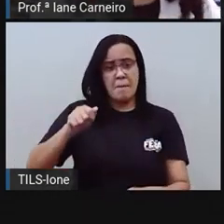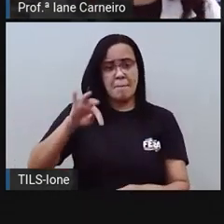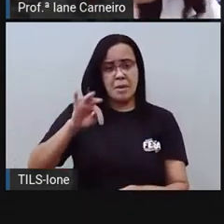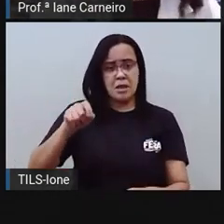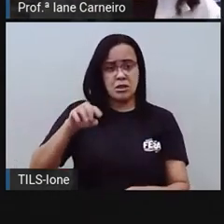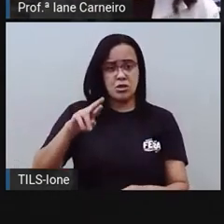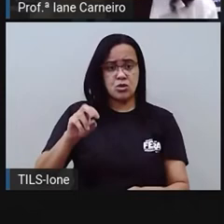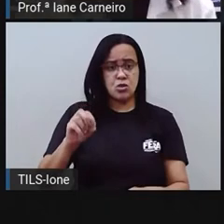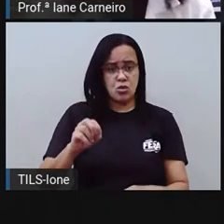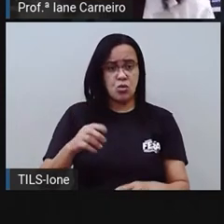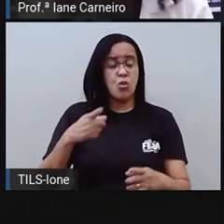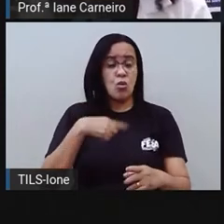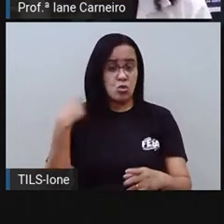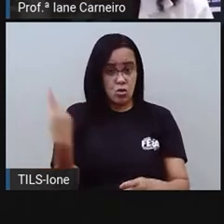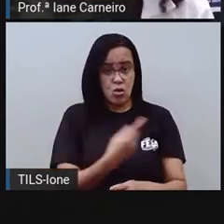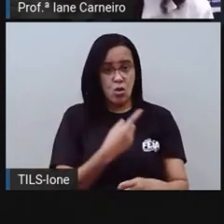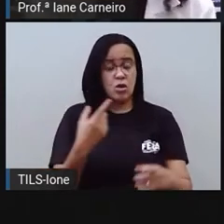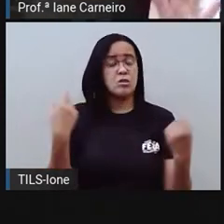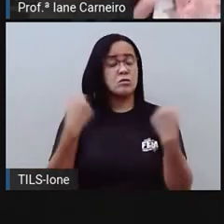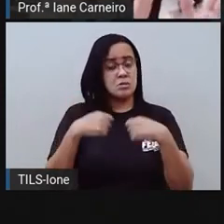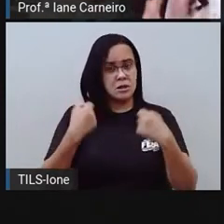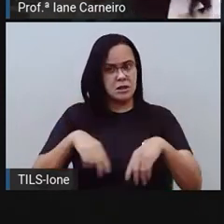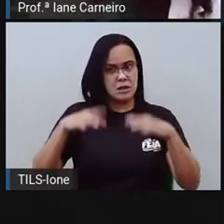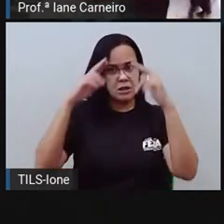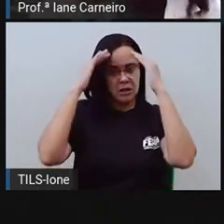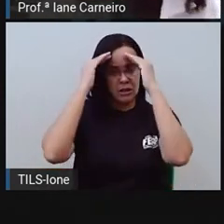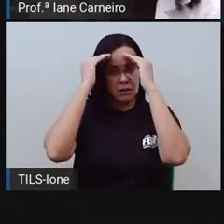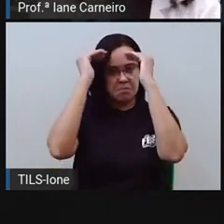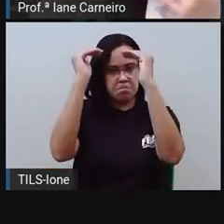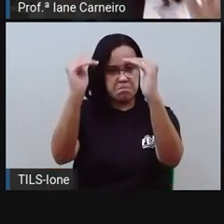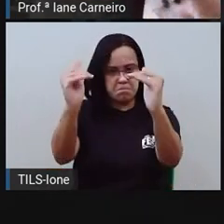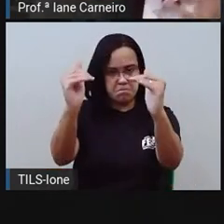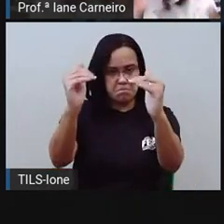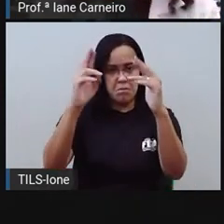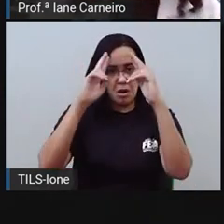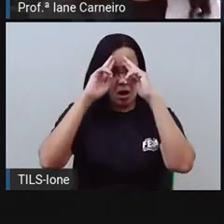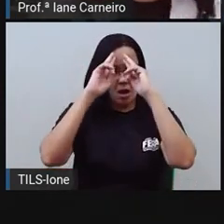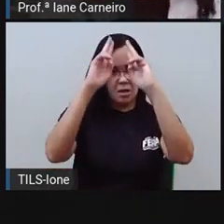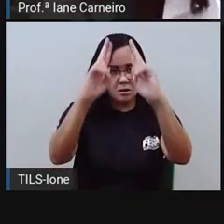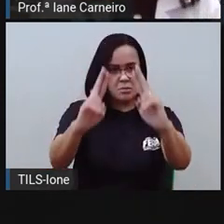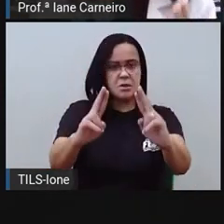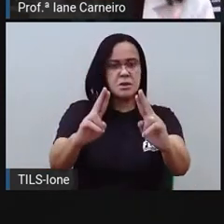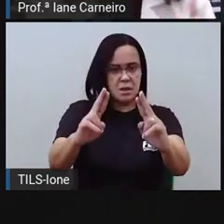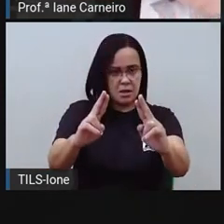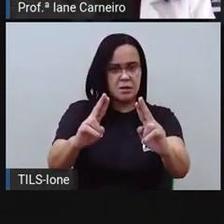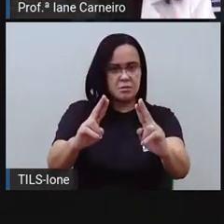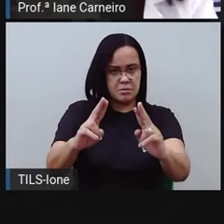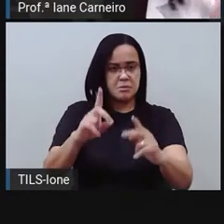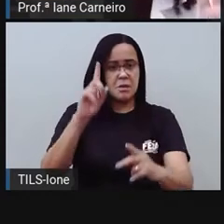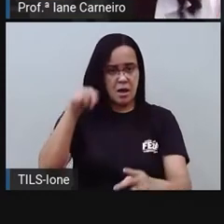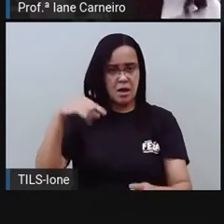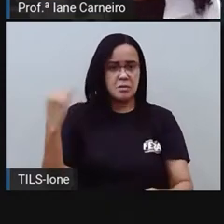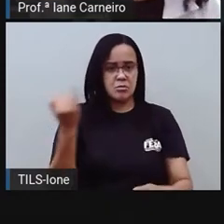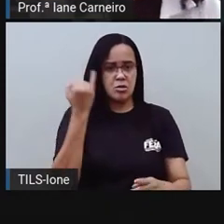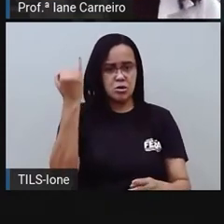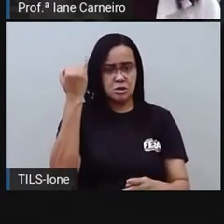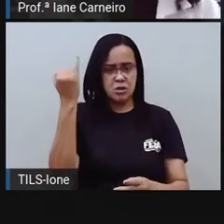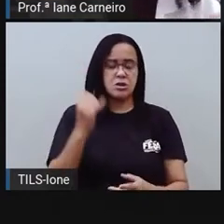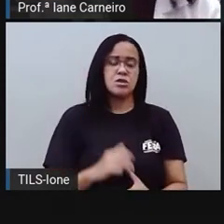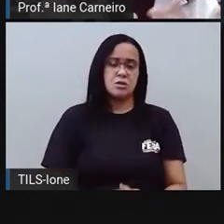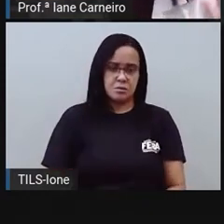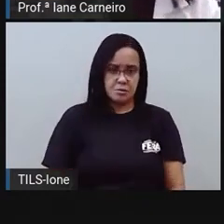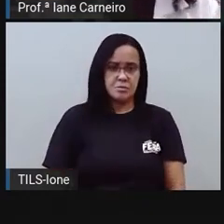pequenininho a respeitar que cada um vai pra onde, né? O papai e mamãe levam e pra onde você se sente bem.